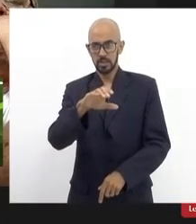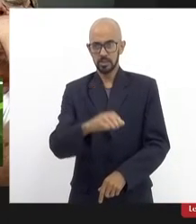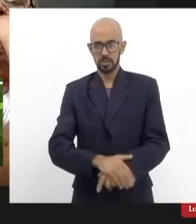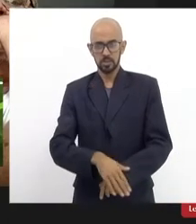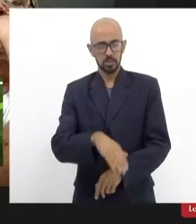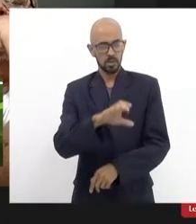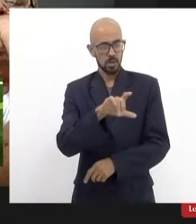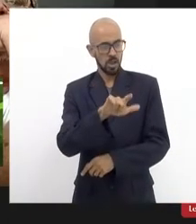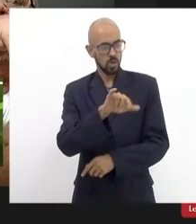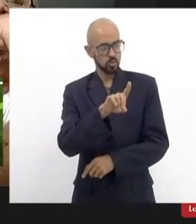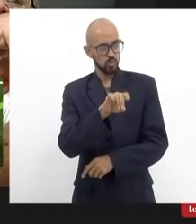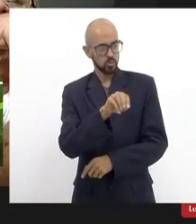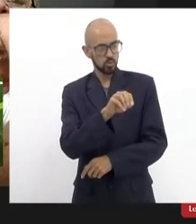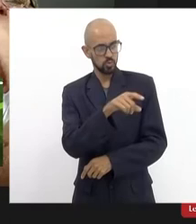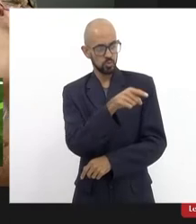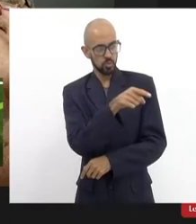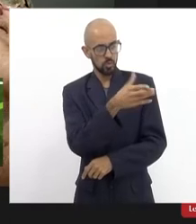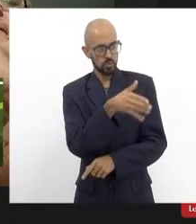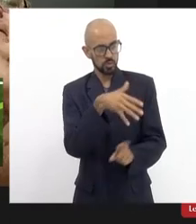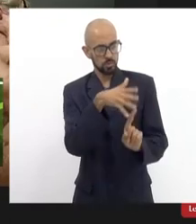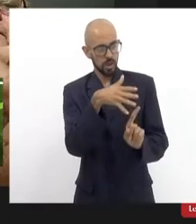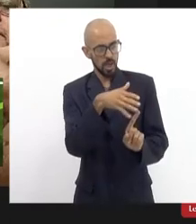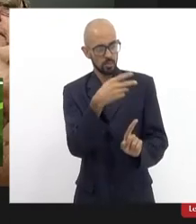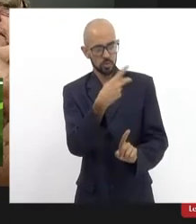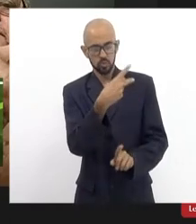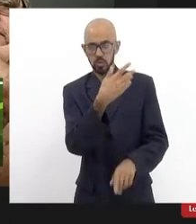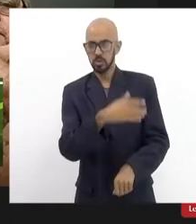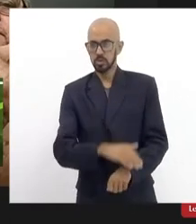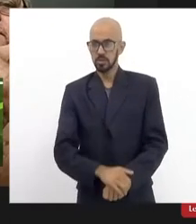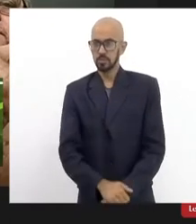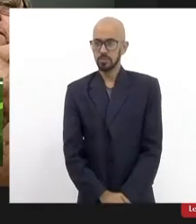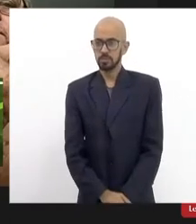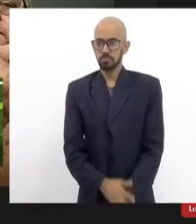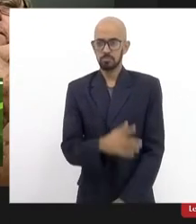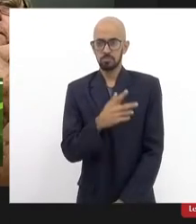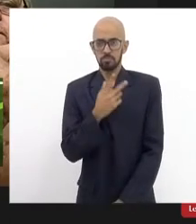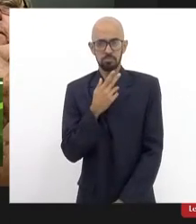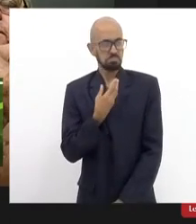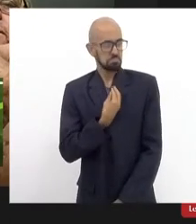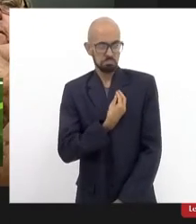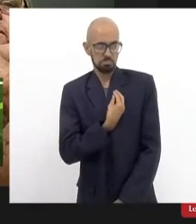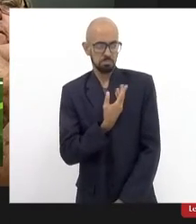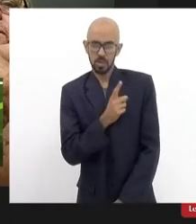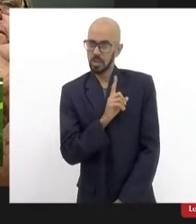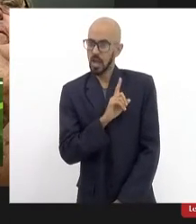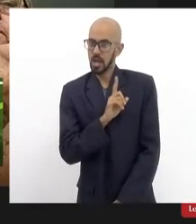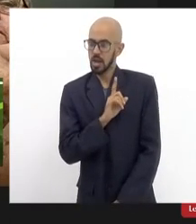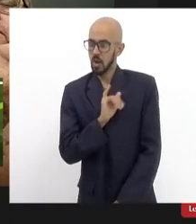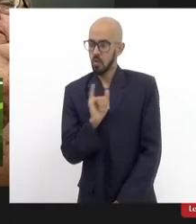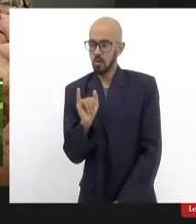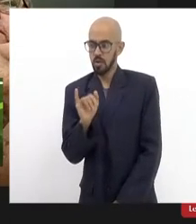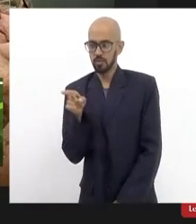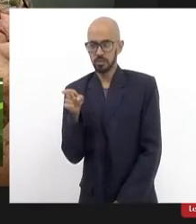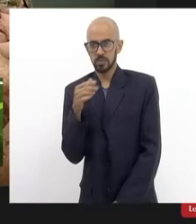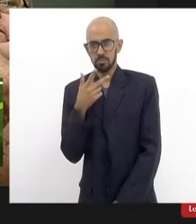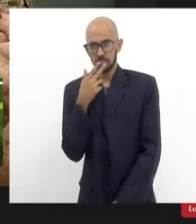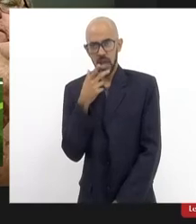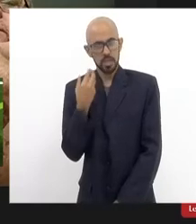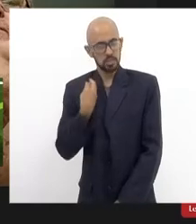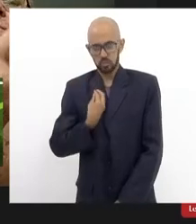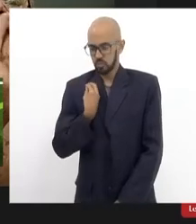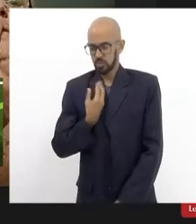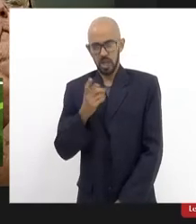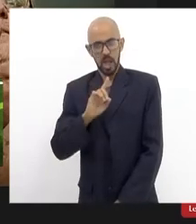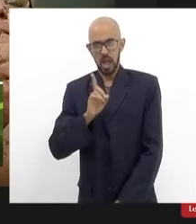Cláudio com você a palavra acho que ele não está aí não o Cláudio parece que não se